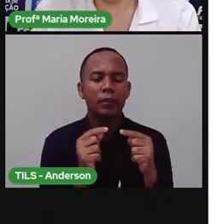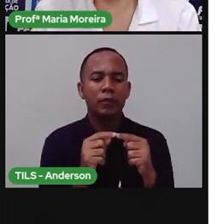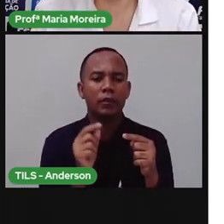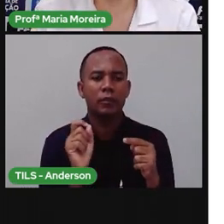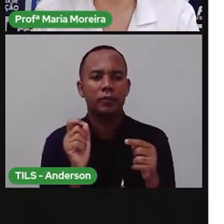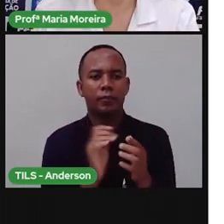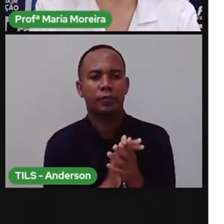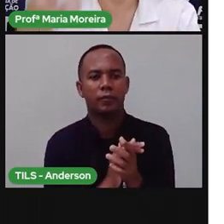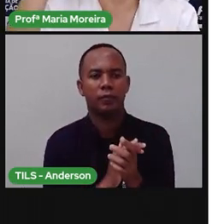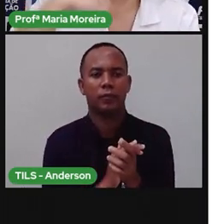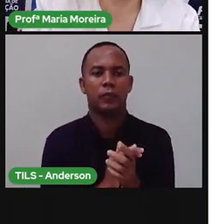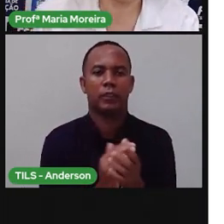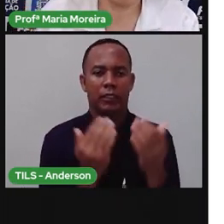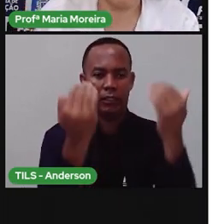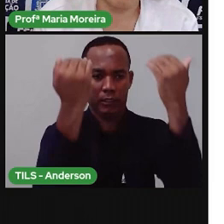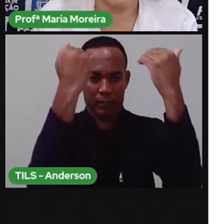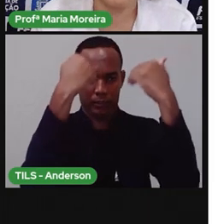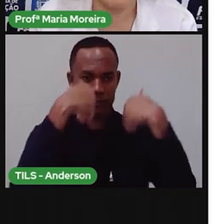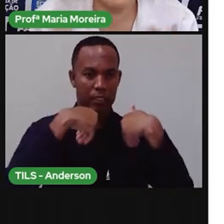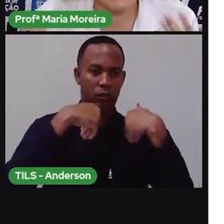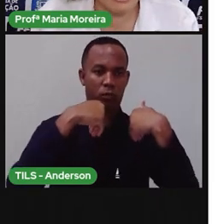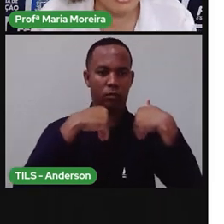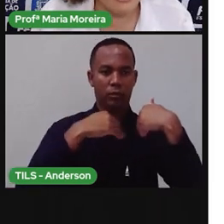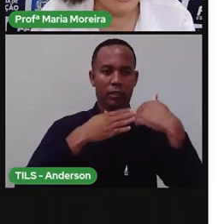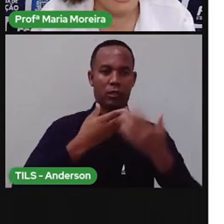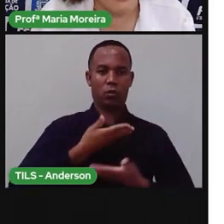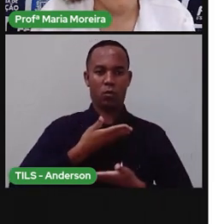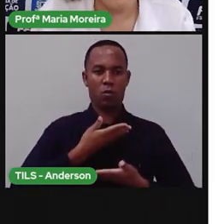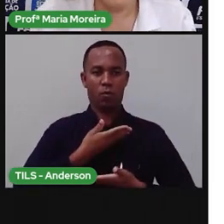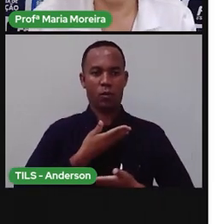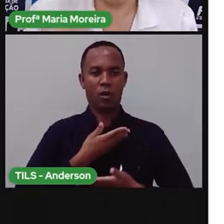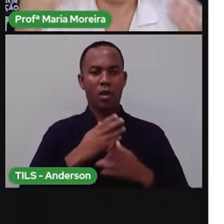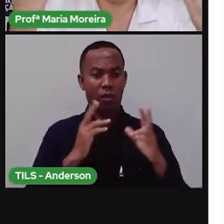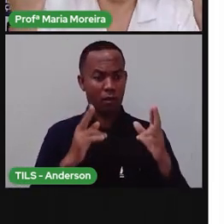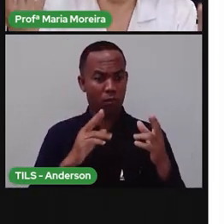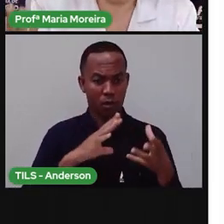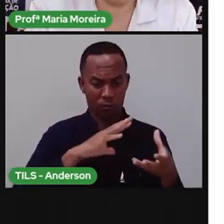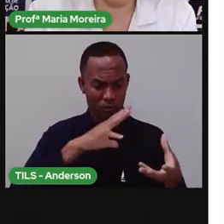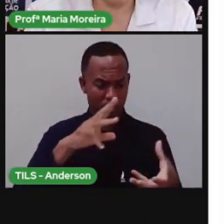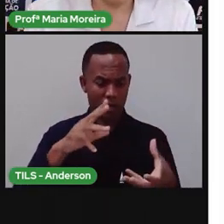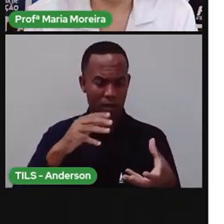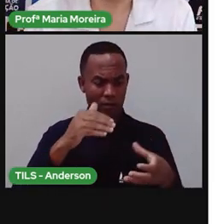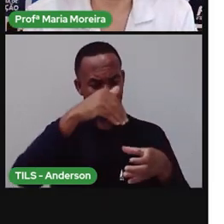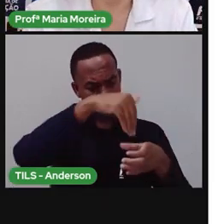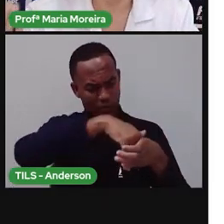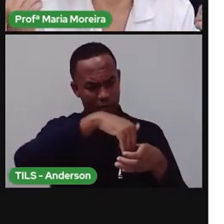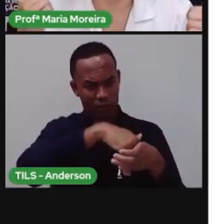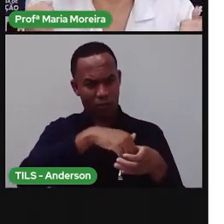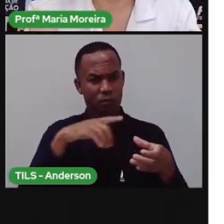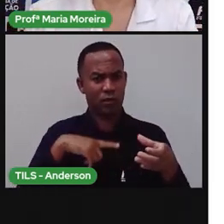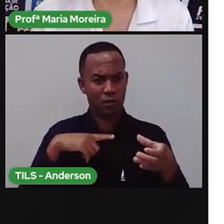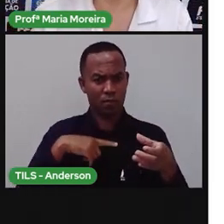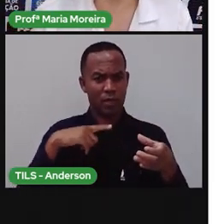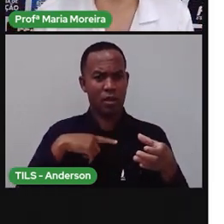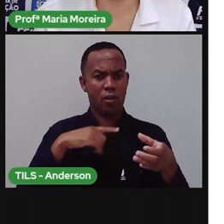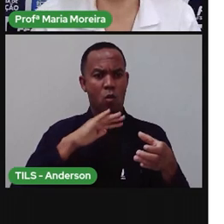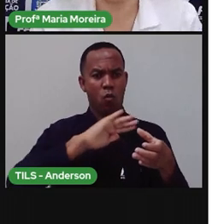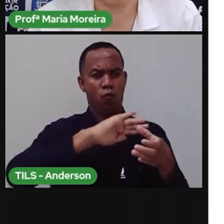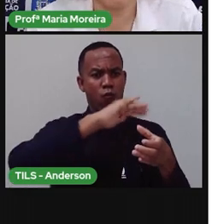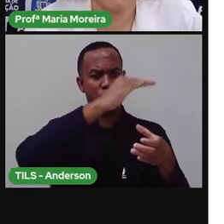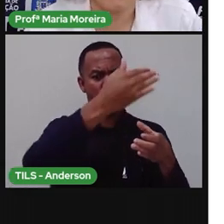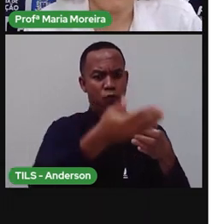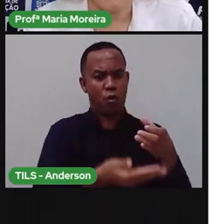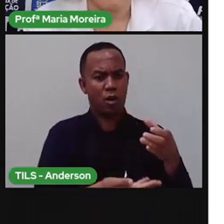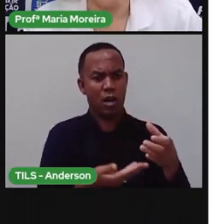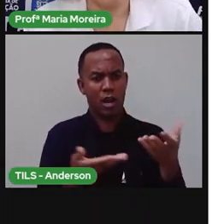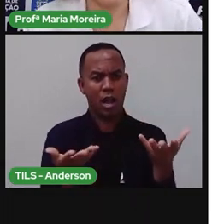O que estaria por dentro do meu corpo? Então, assim é a Terra. Tem a parte externa e a parte interna que a gente já